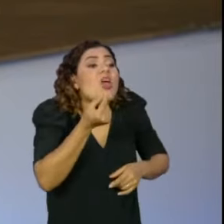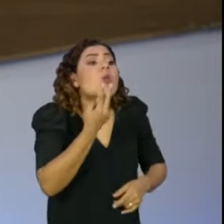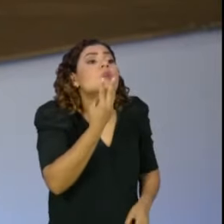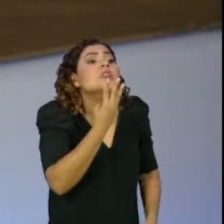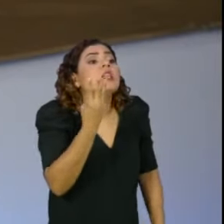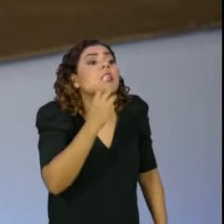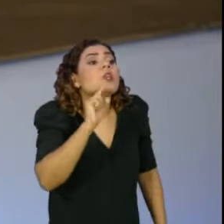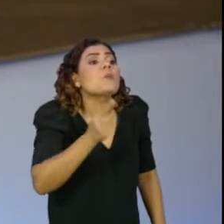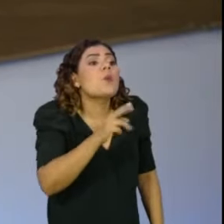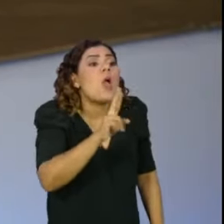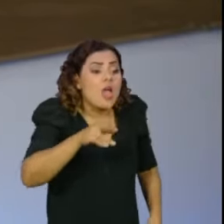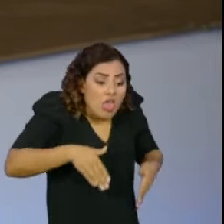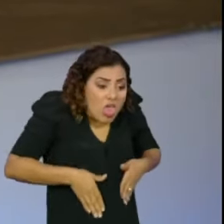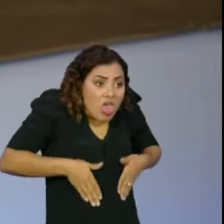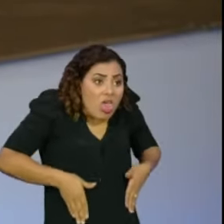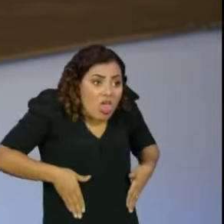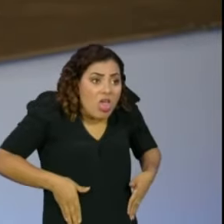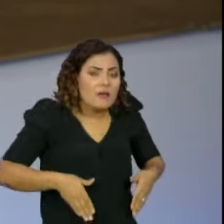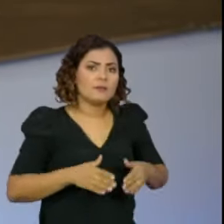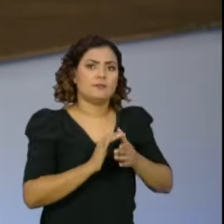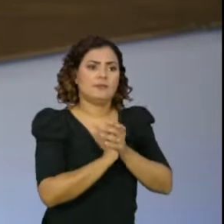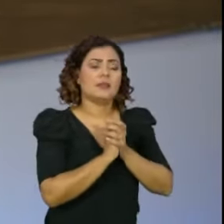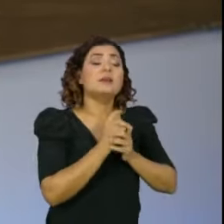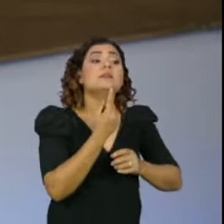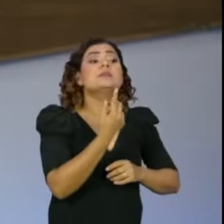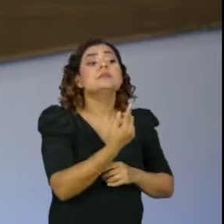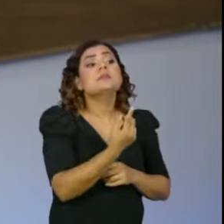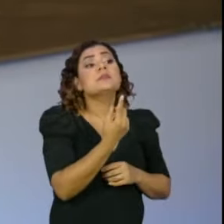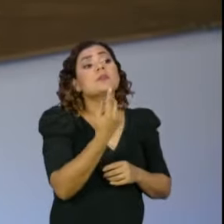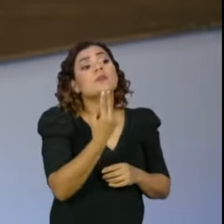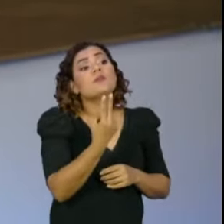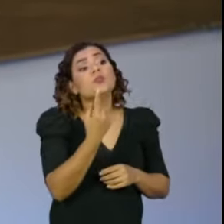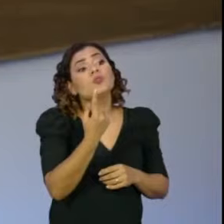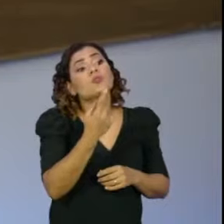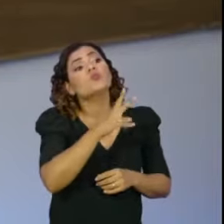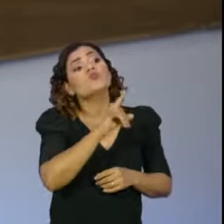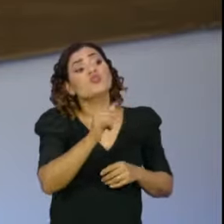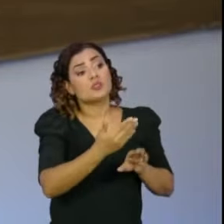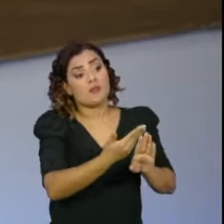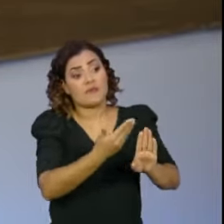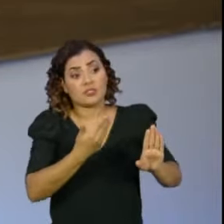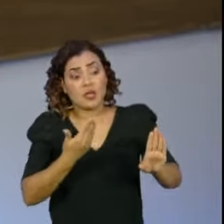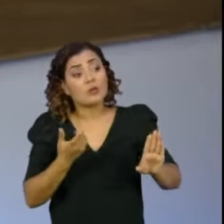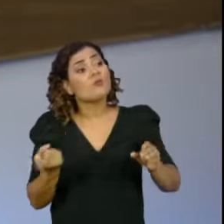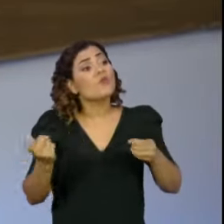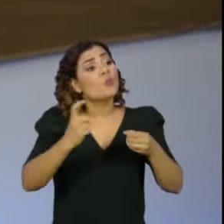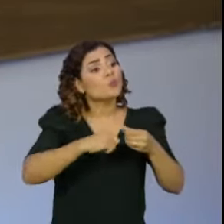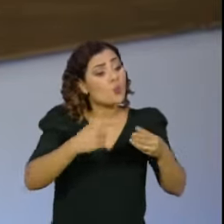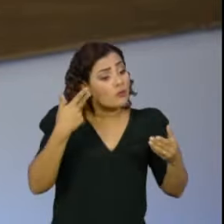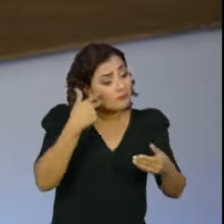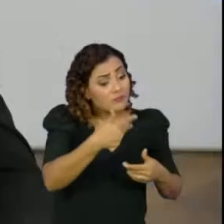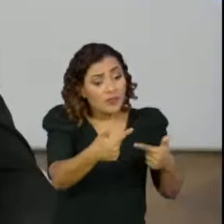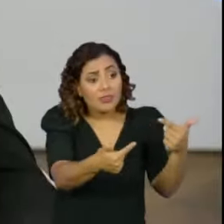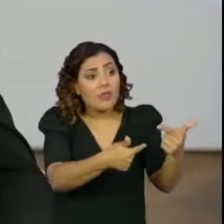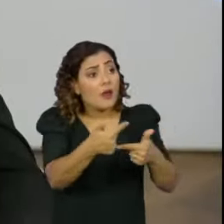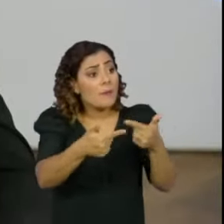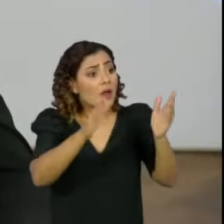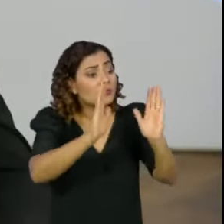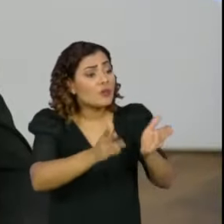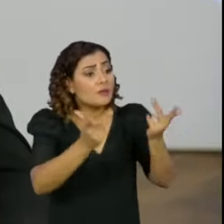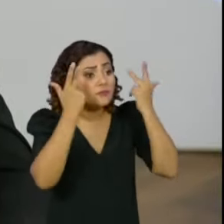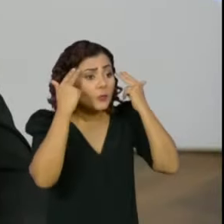O senador pediu licença de 121 dias, voltou há duas semanas e está lá, enfim,